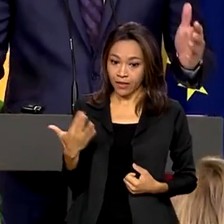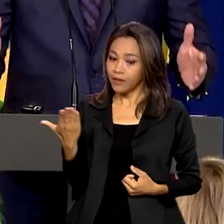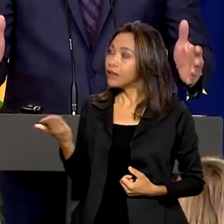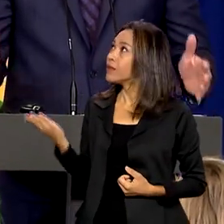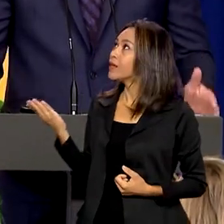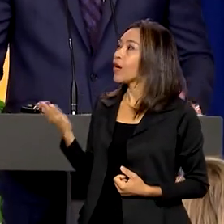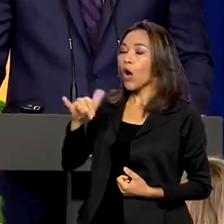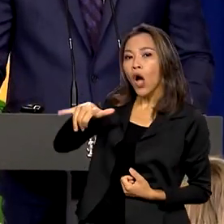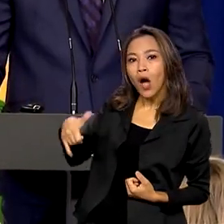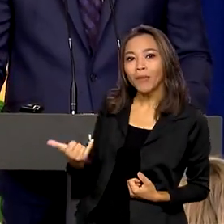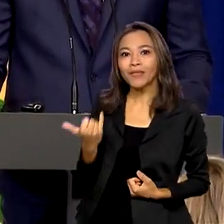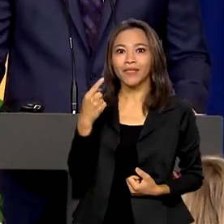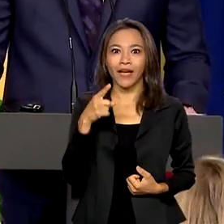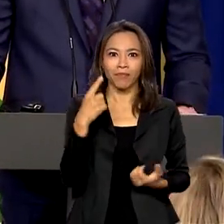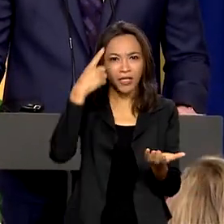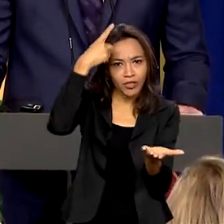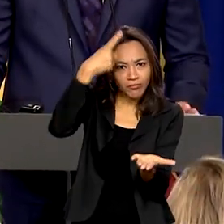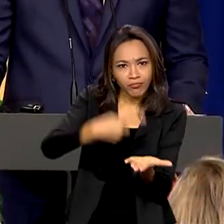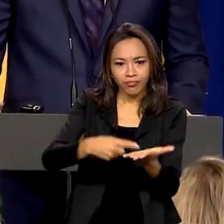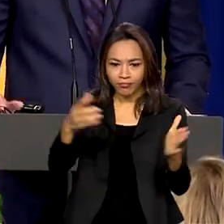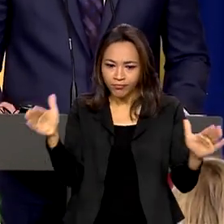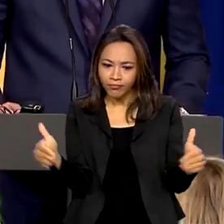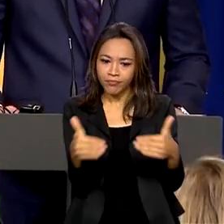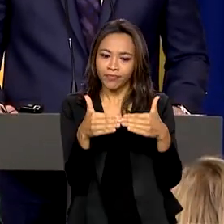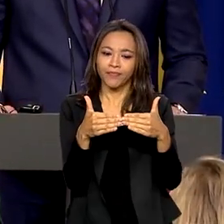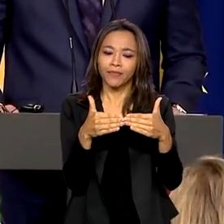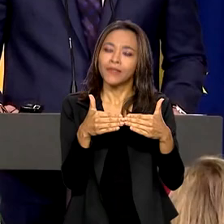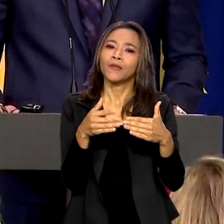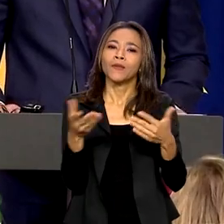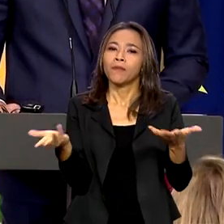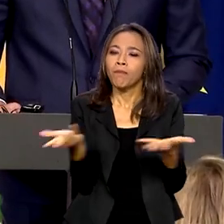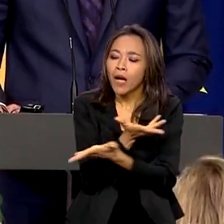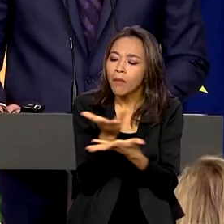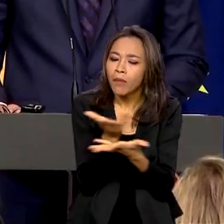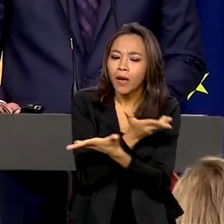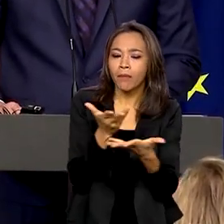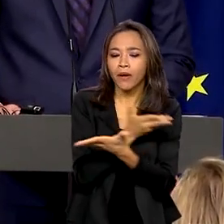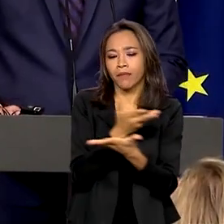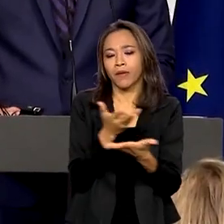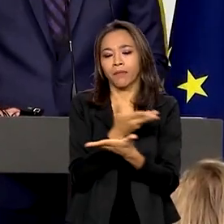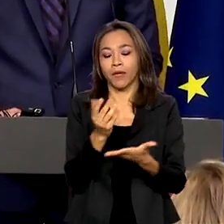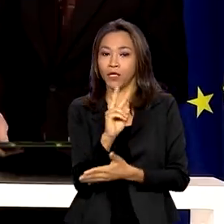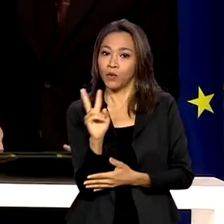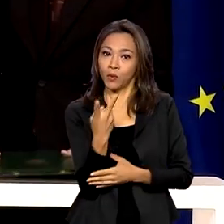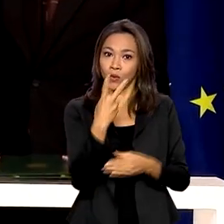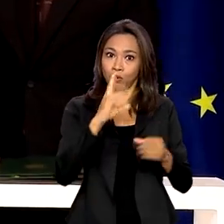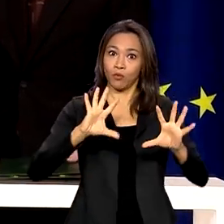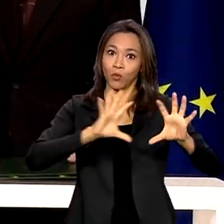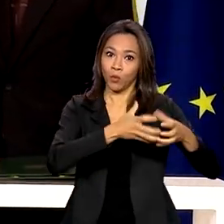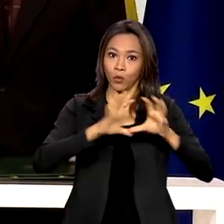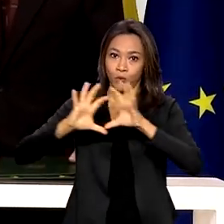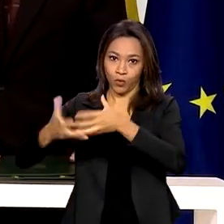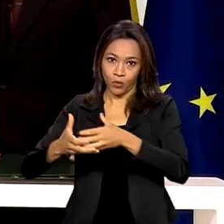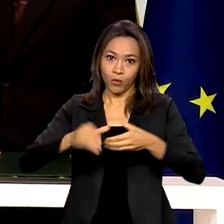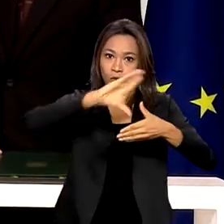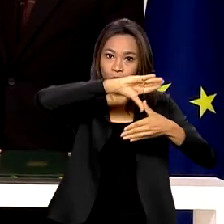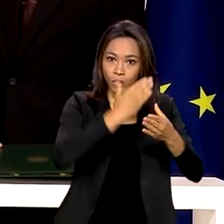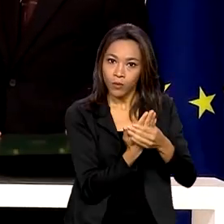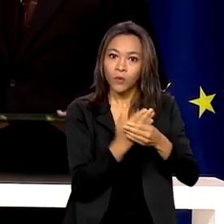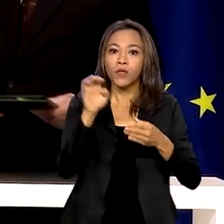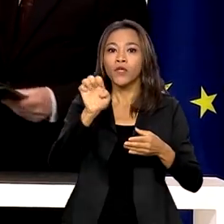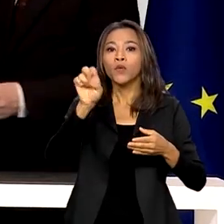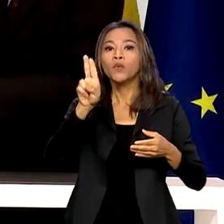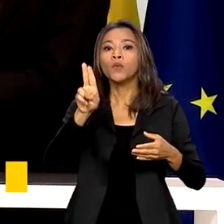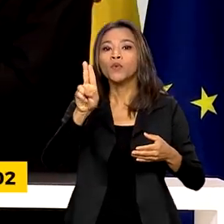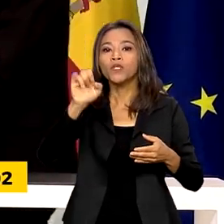tratar de materializar nosso acercamento em progressos concretos na União Europeia Mercosul. Também foram assinados quatro